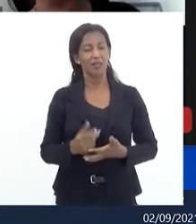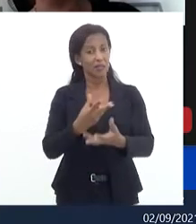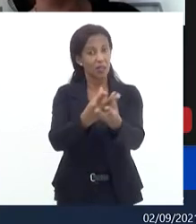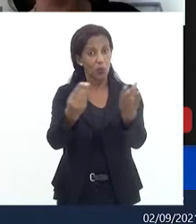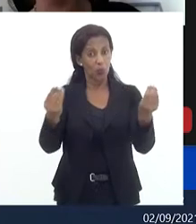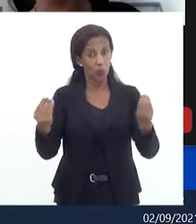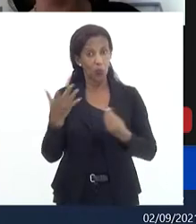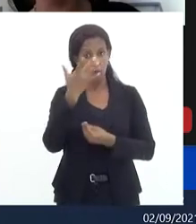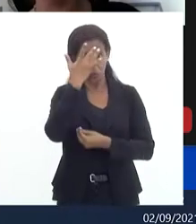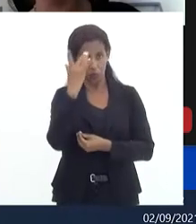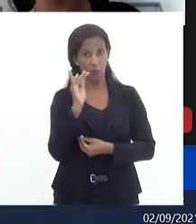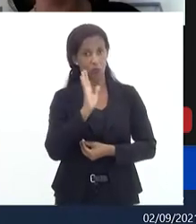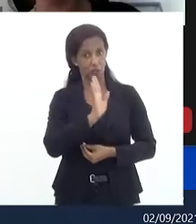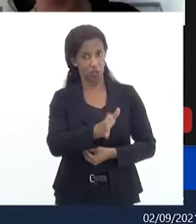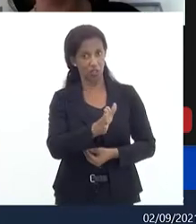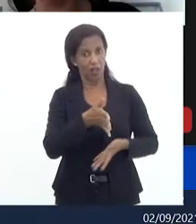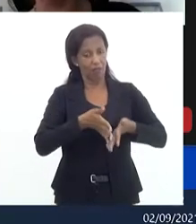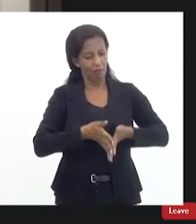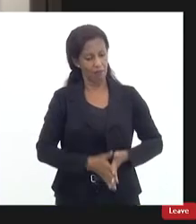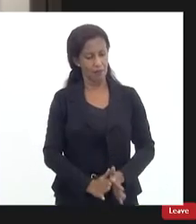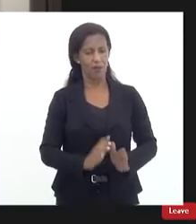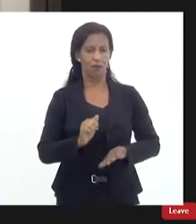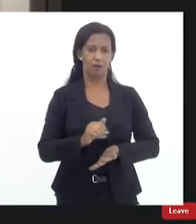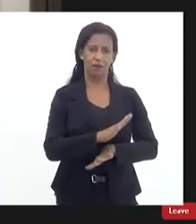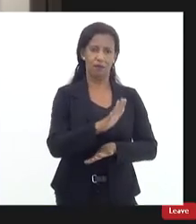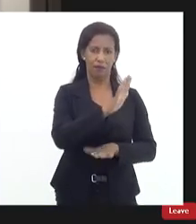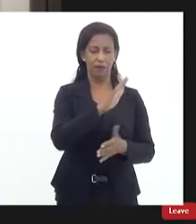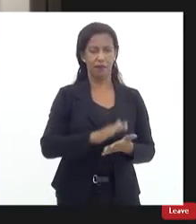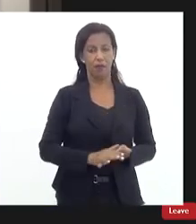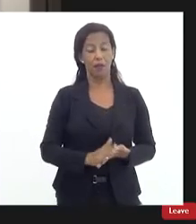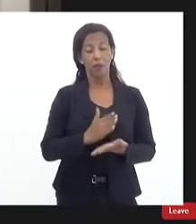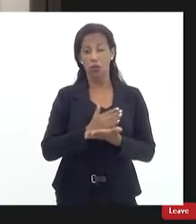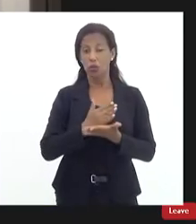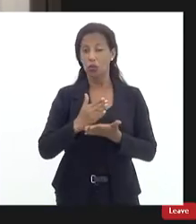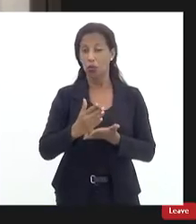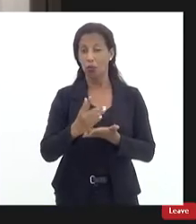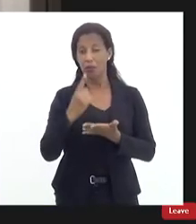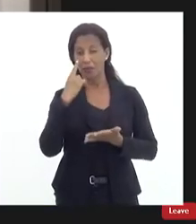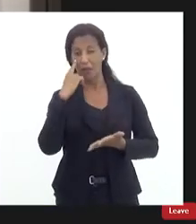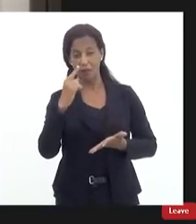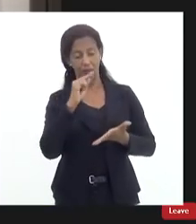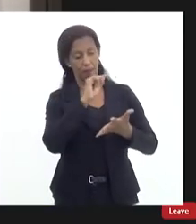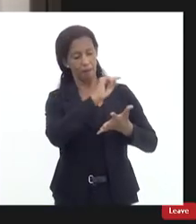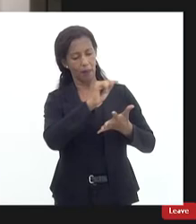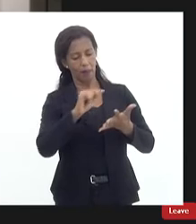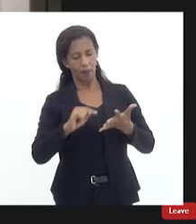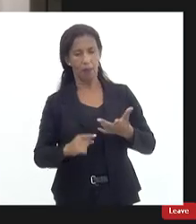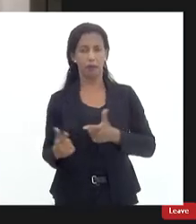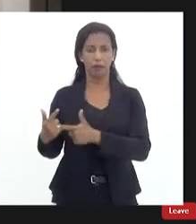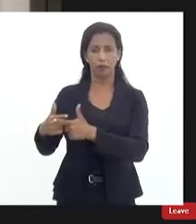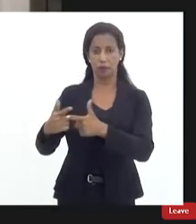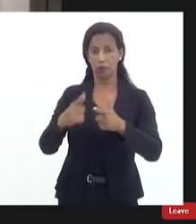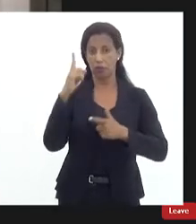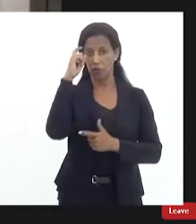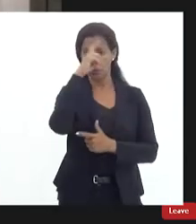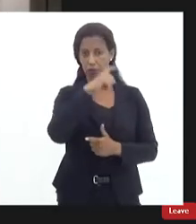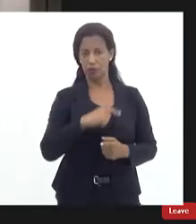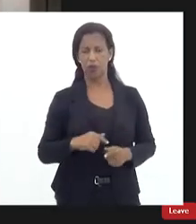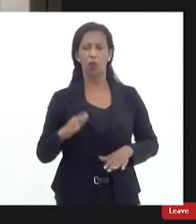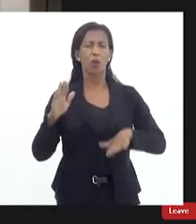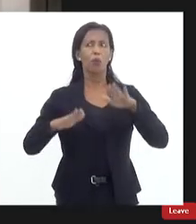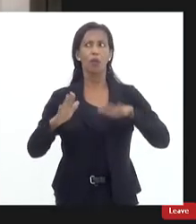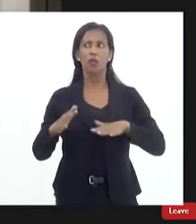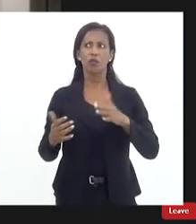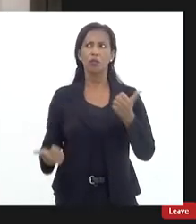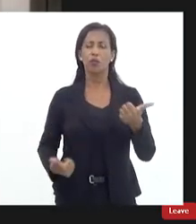saíram dali mas a gente tem que começar a enxergar esses pontos tentar é muito difícil porque às vezes eu me coloco